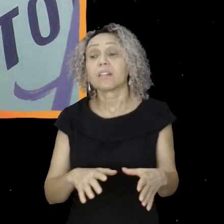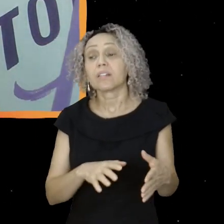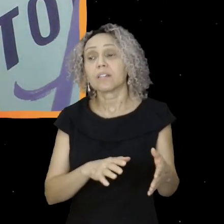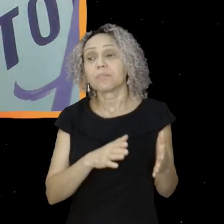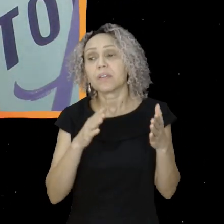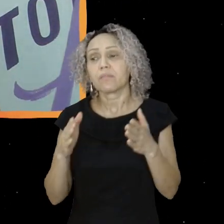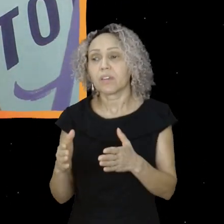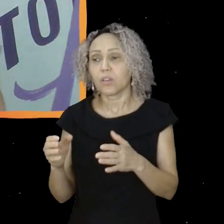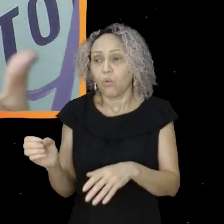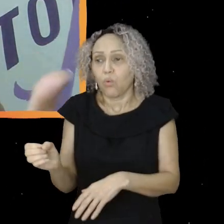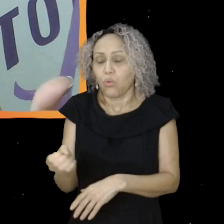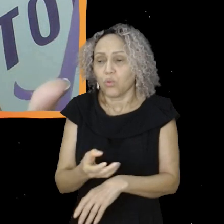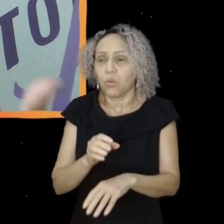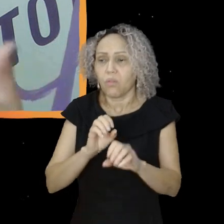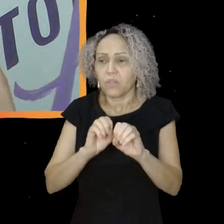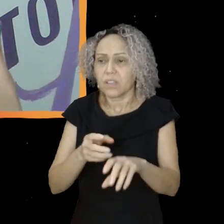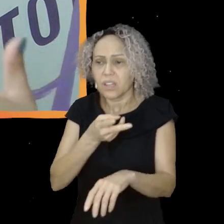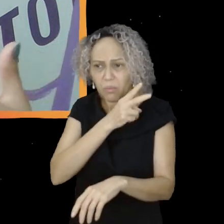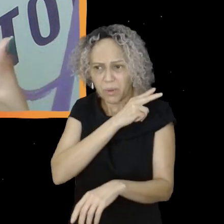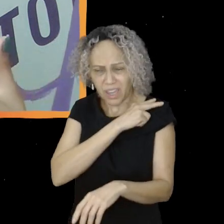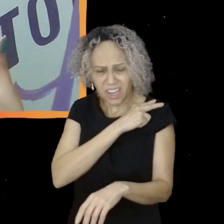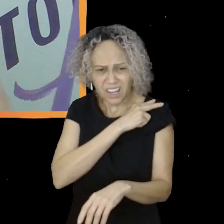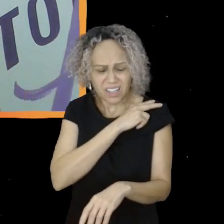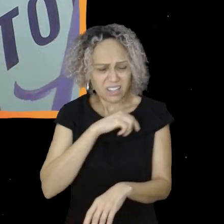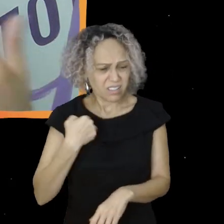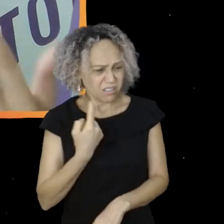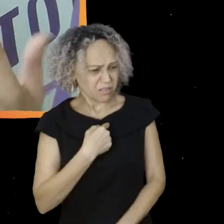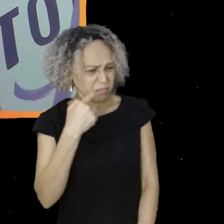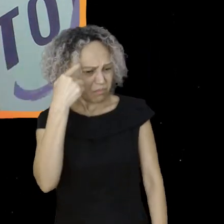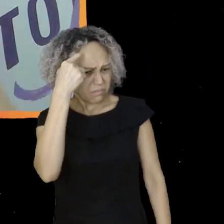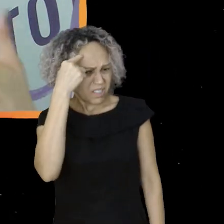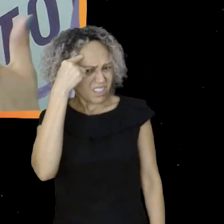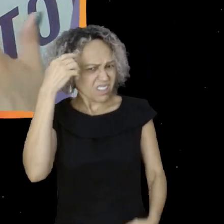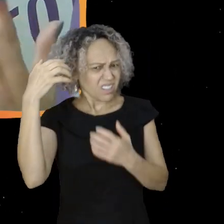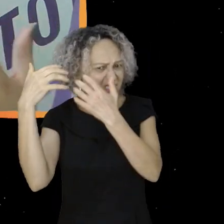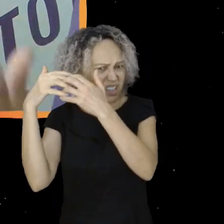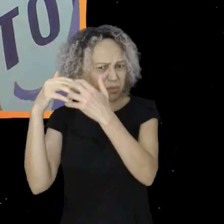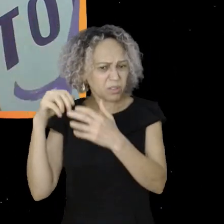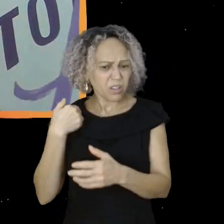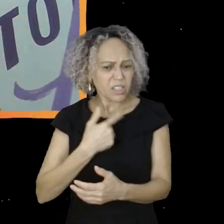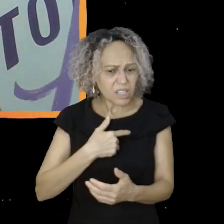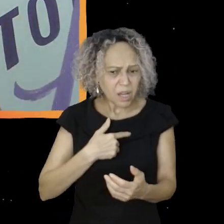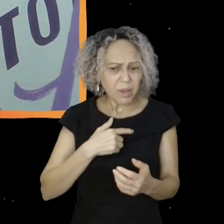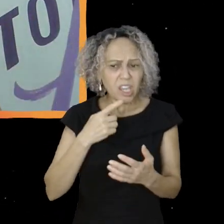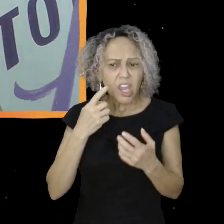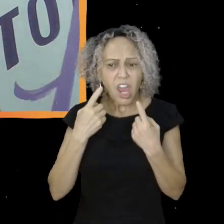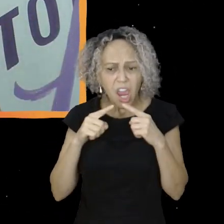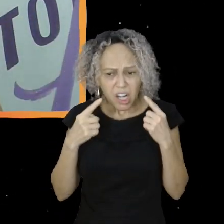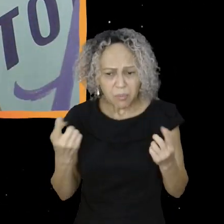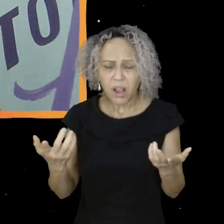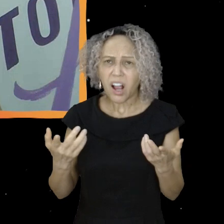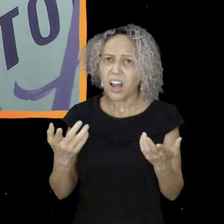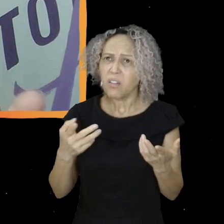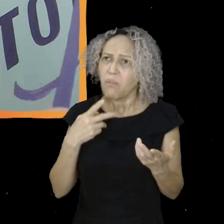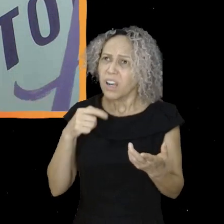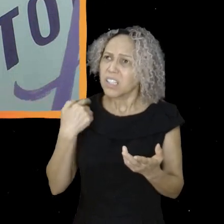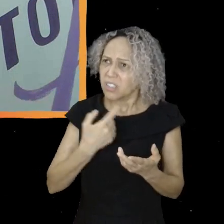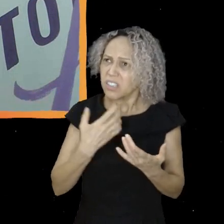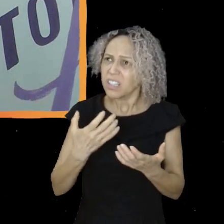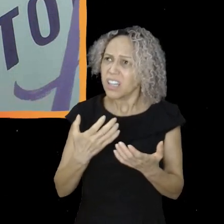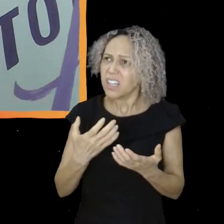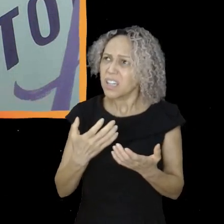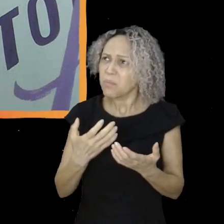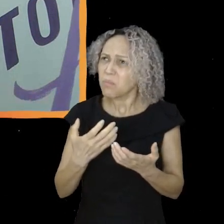a gente fica, tipo, peraí, nós estamos aqui reclamando, falando que a gente quer algo diferente, e daí vocês